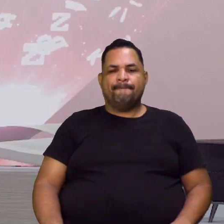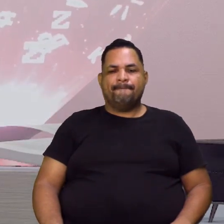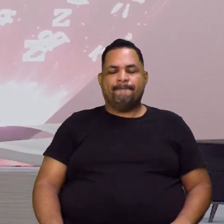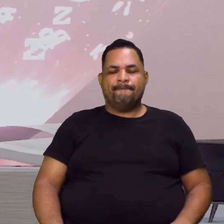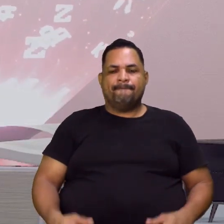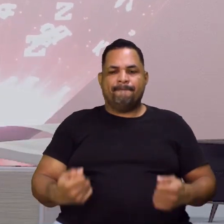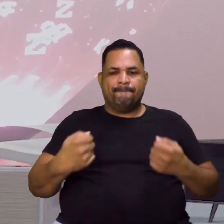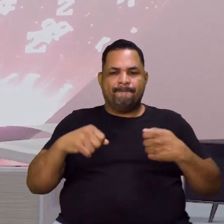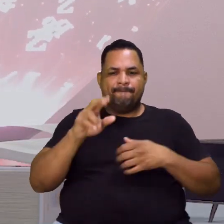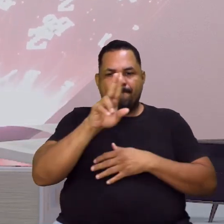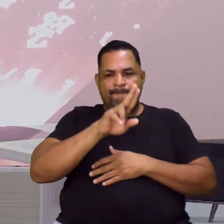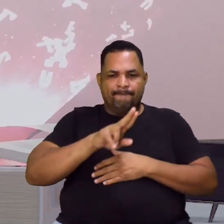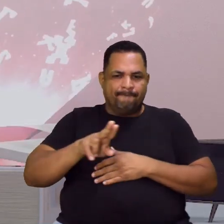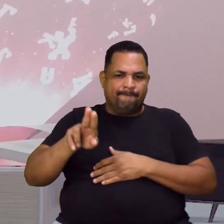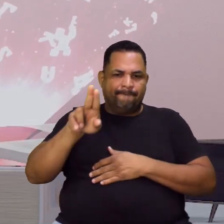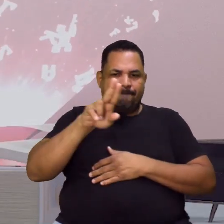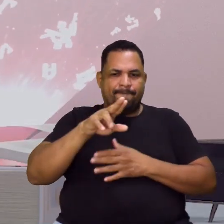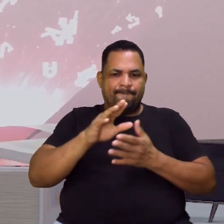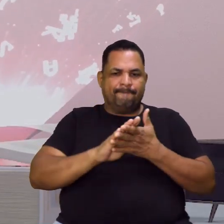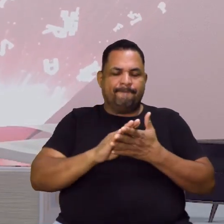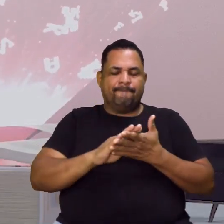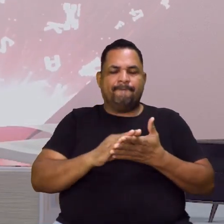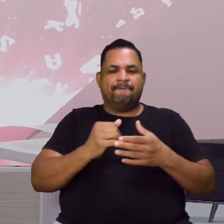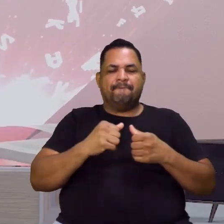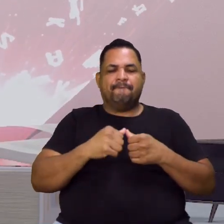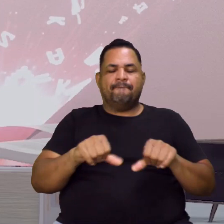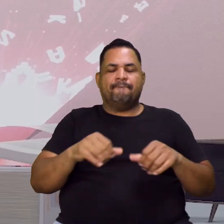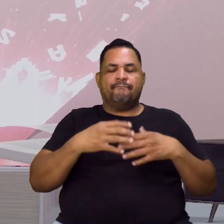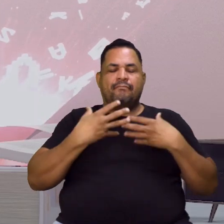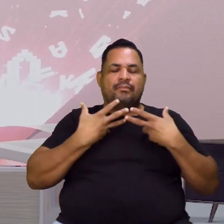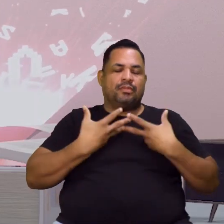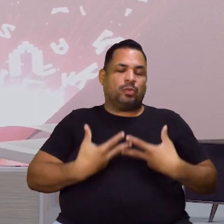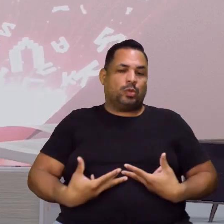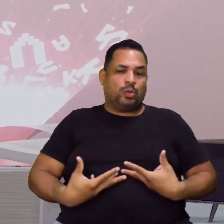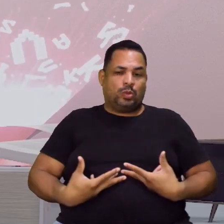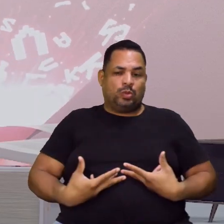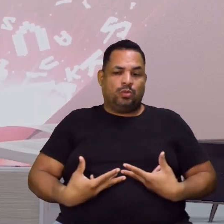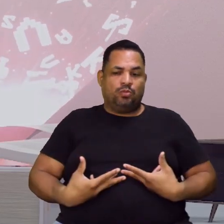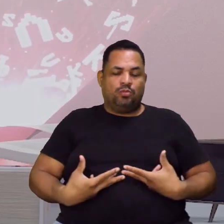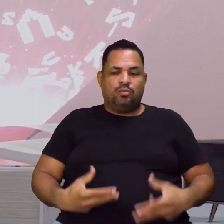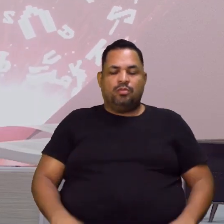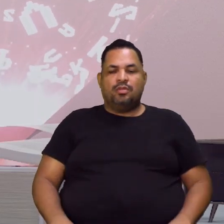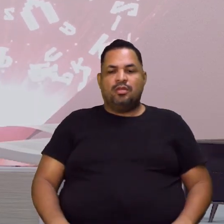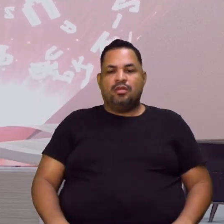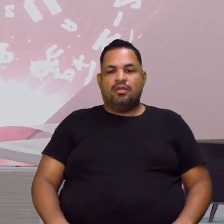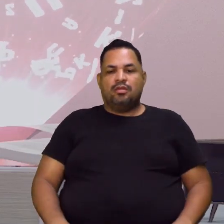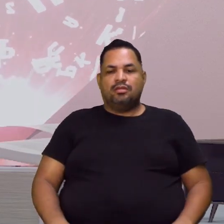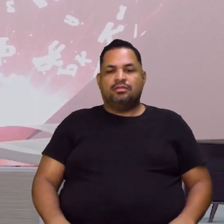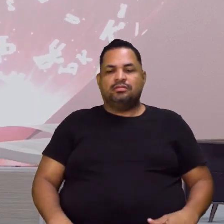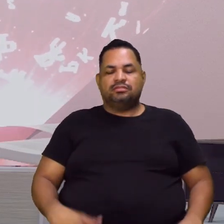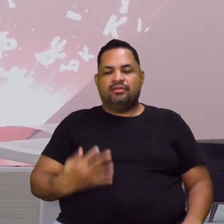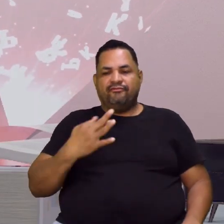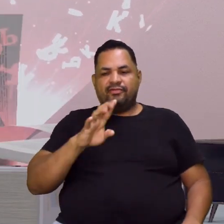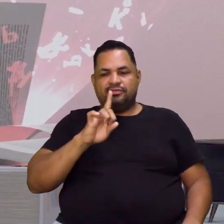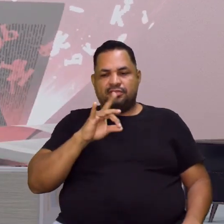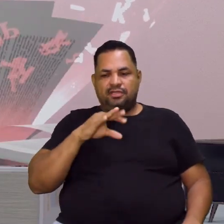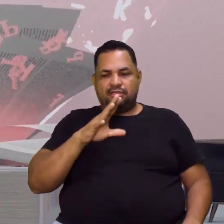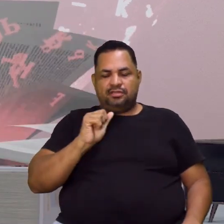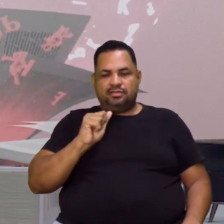pode usar assim. Ah, estou cansada. Estou fadigada.